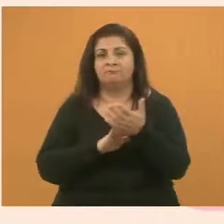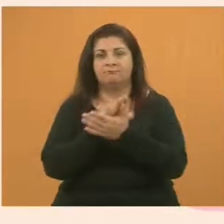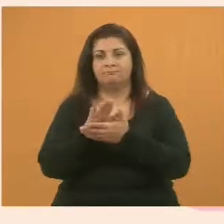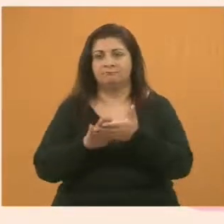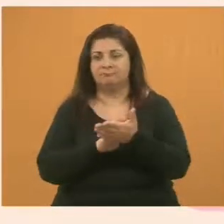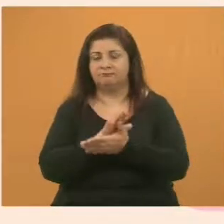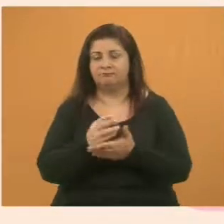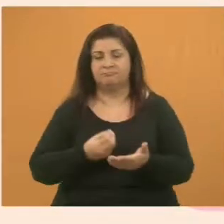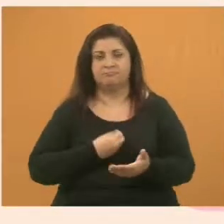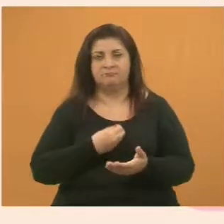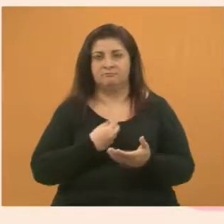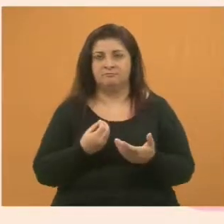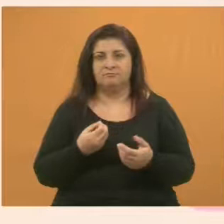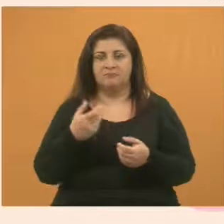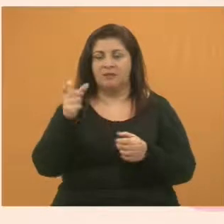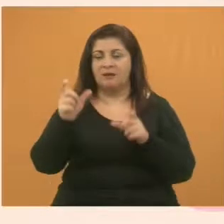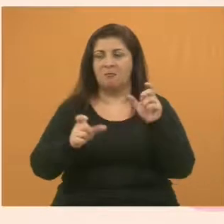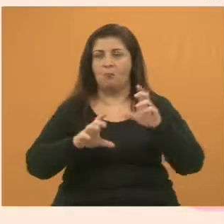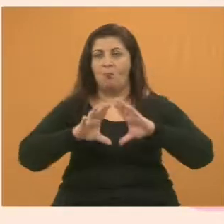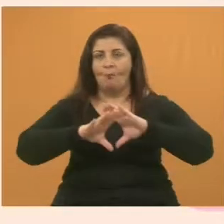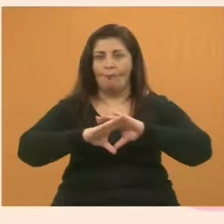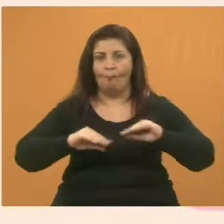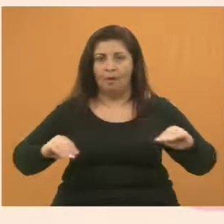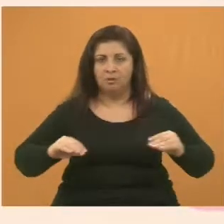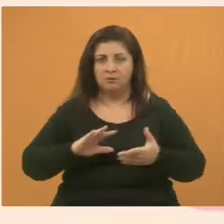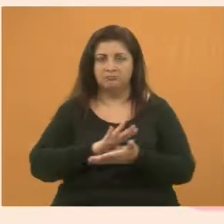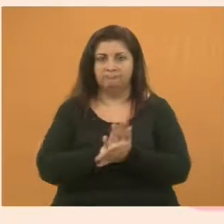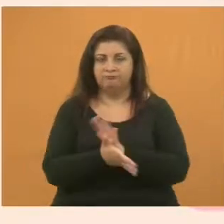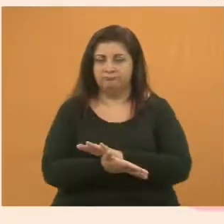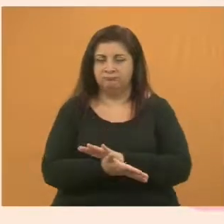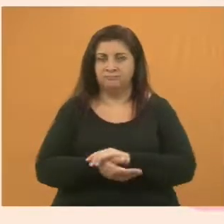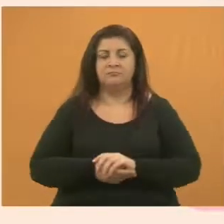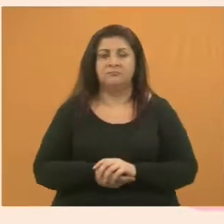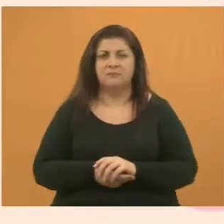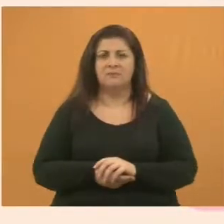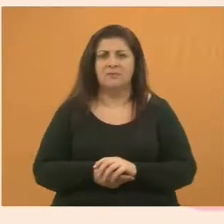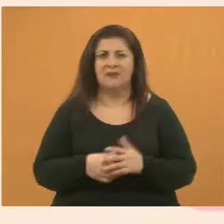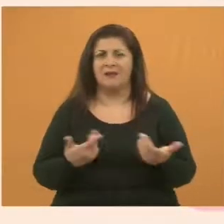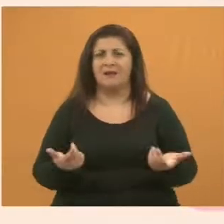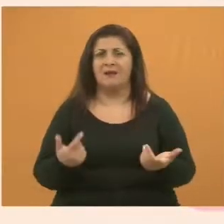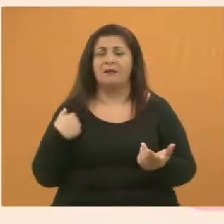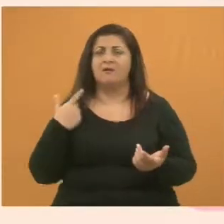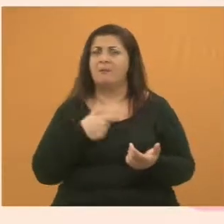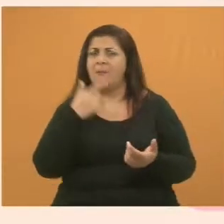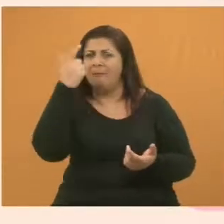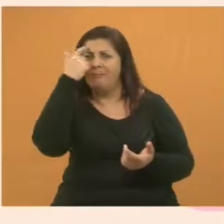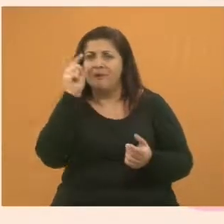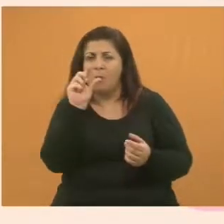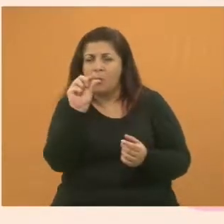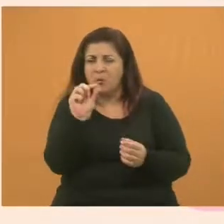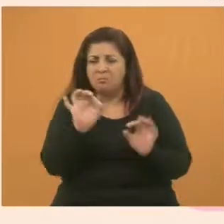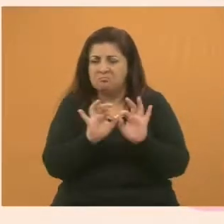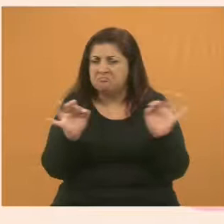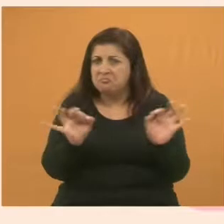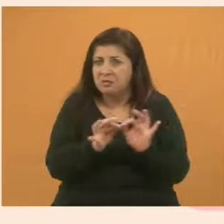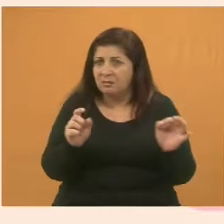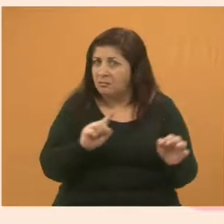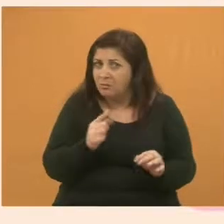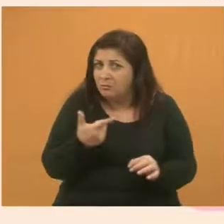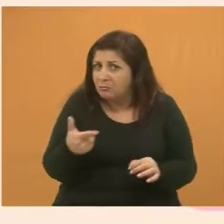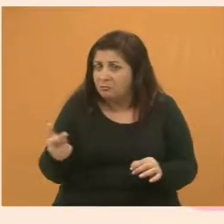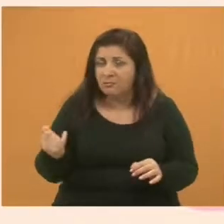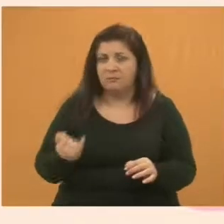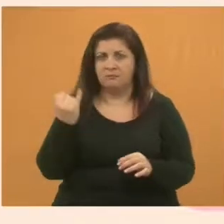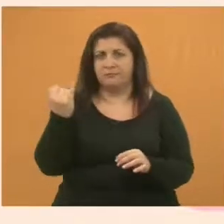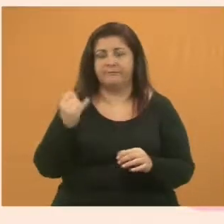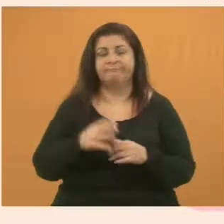animais não haverá raça humana. Então, é o que eu falo, nós não damos importância para as pequenas coisas. É por isso que eu acredito